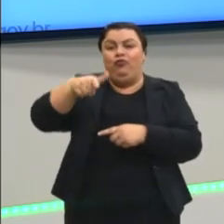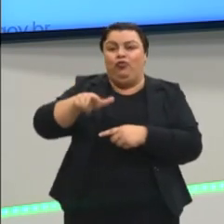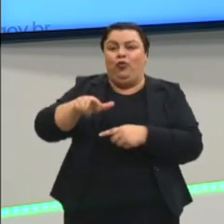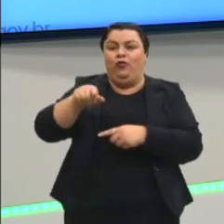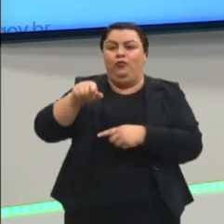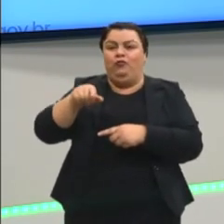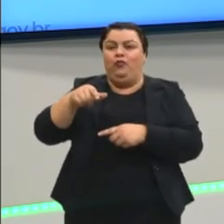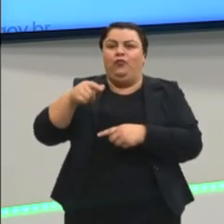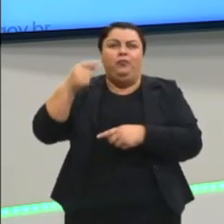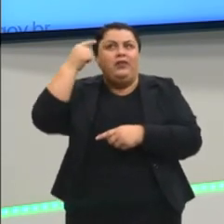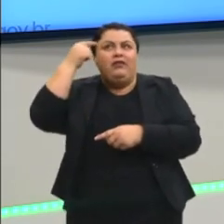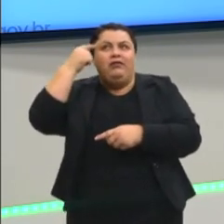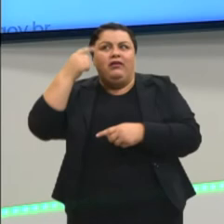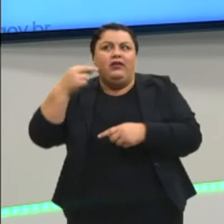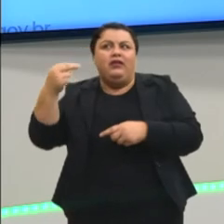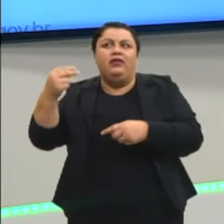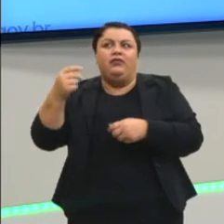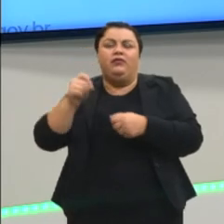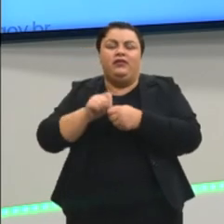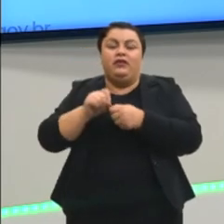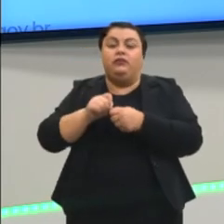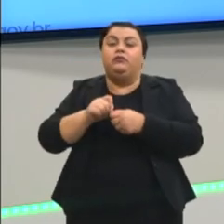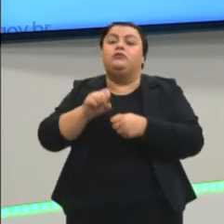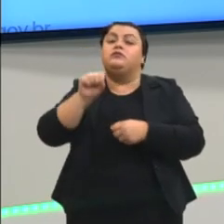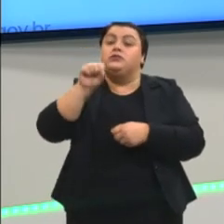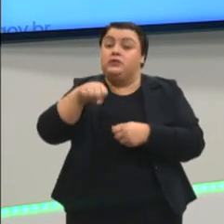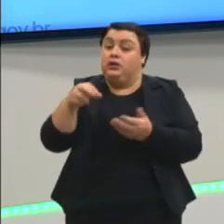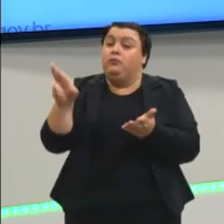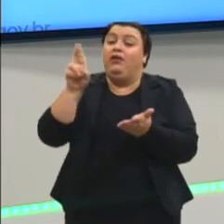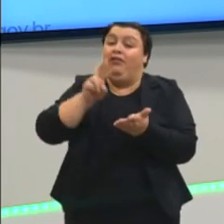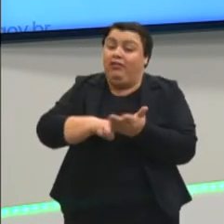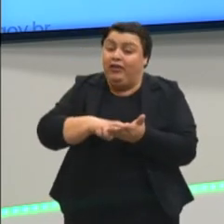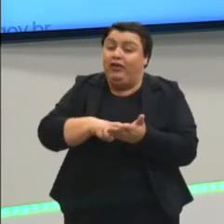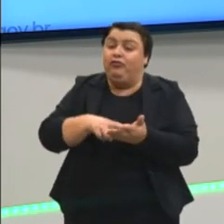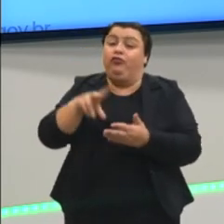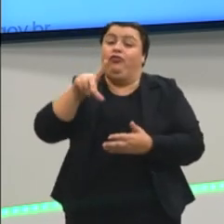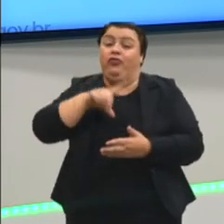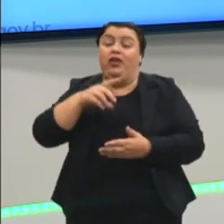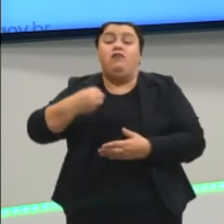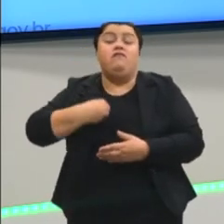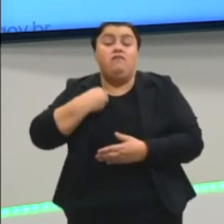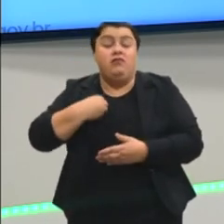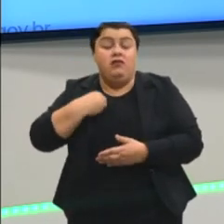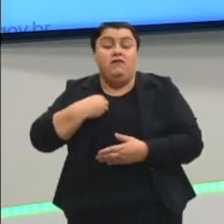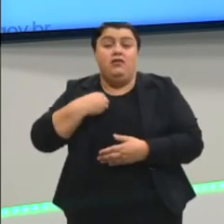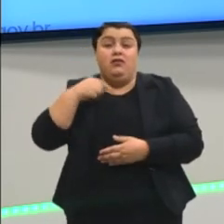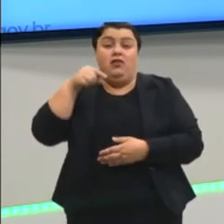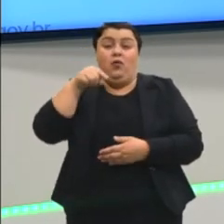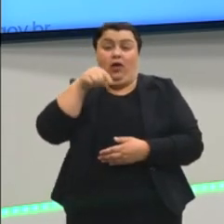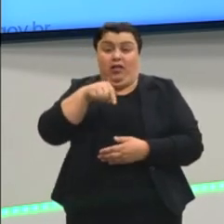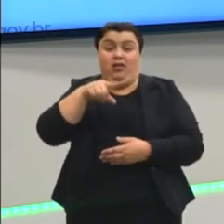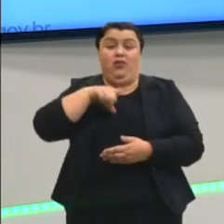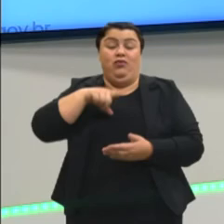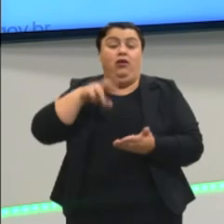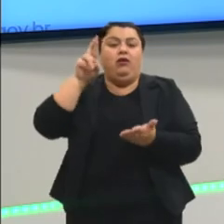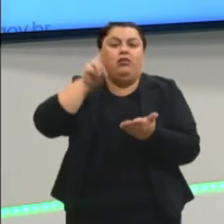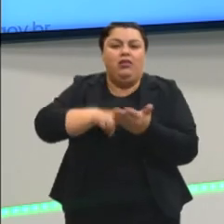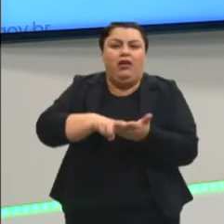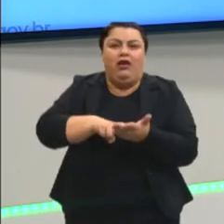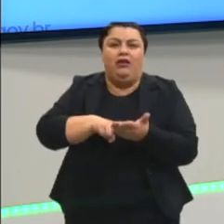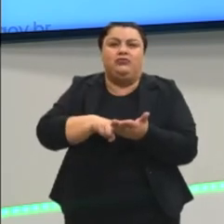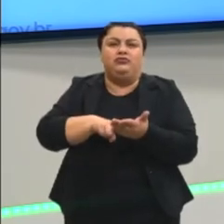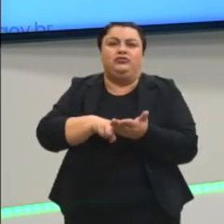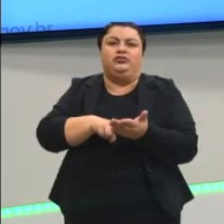estava e, infelizmente, hoje ainda está acontecendo. Então, ali eu tenho a realidade pura e não uma